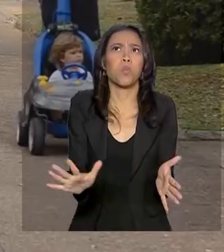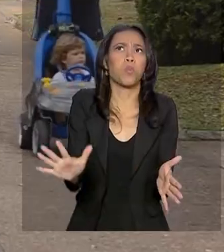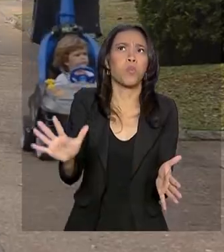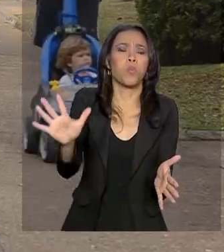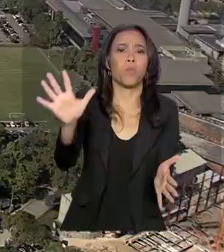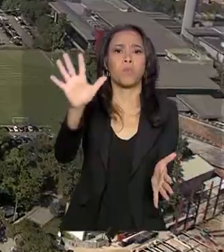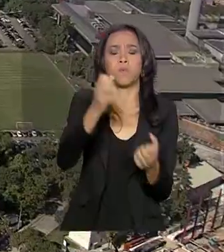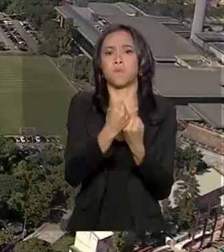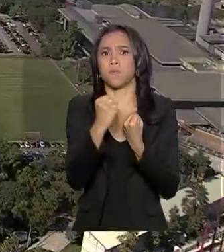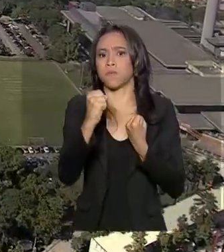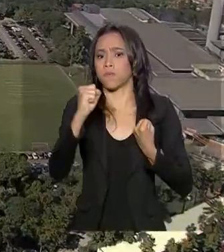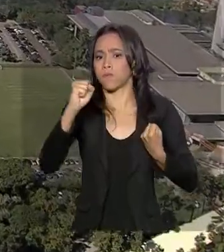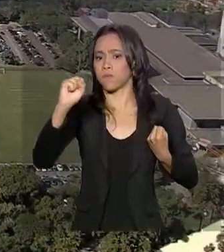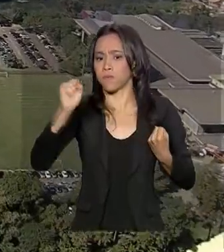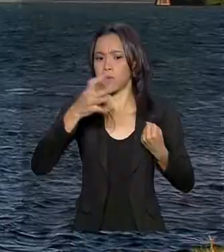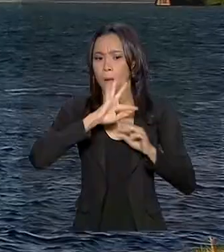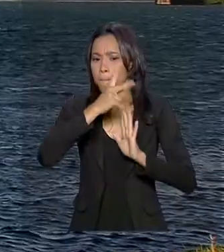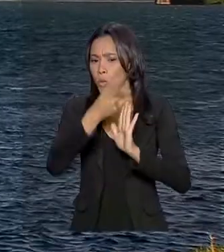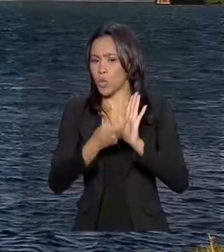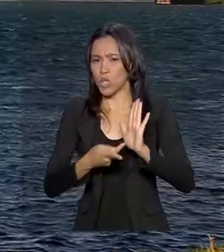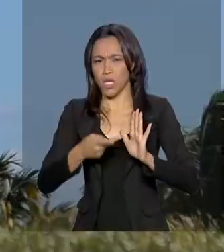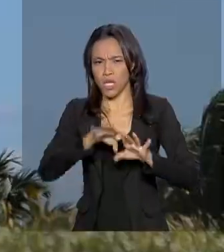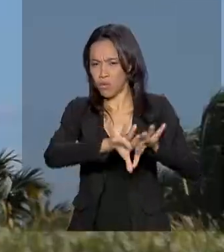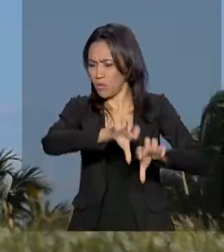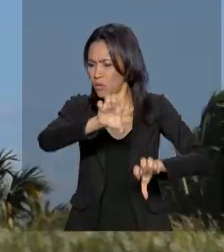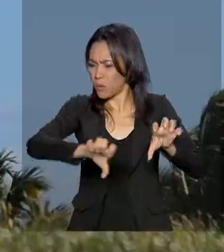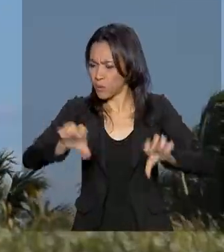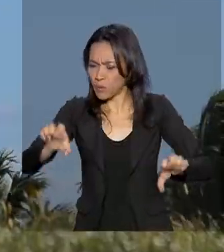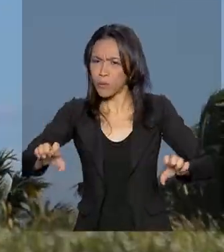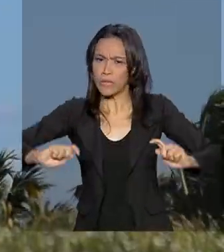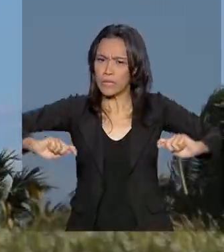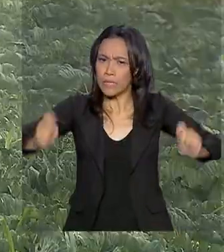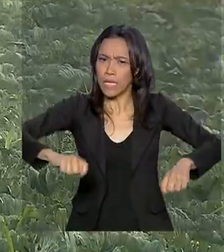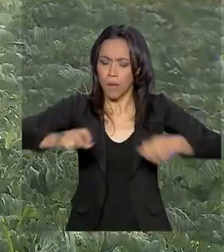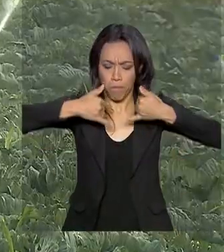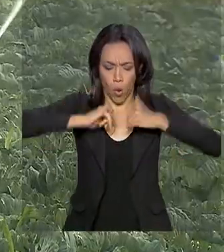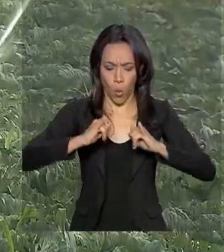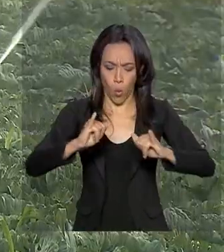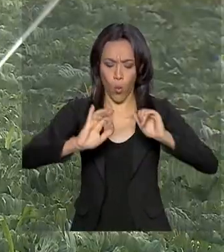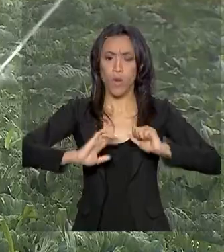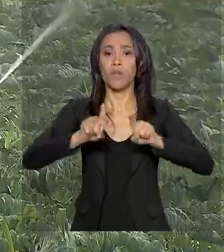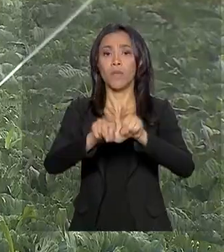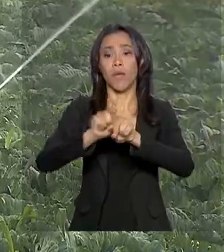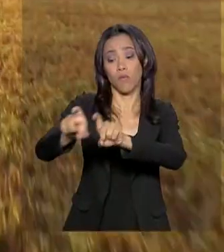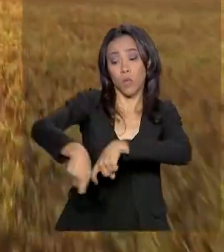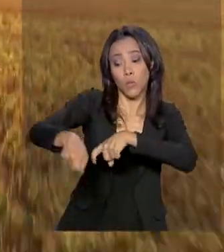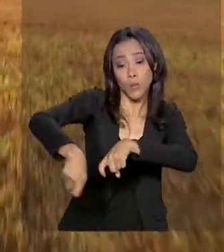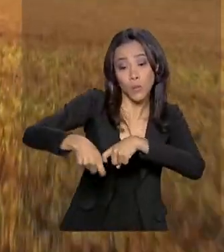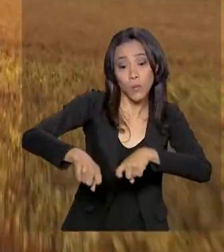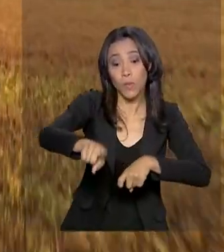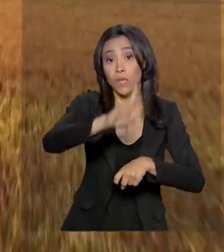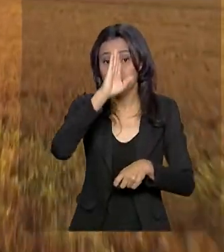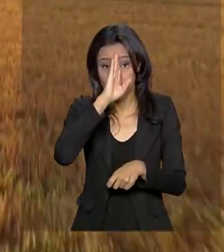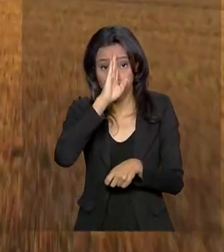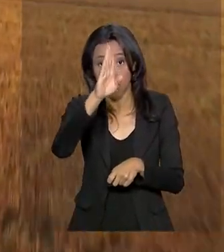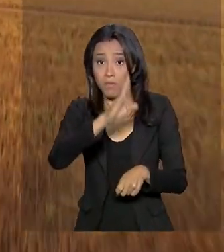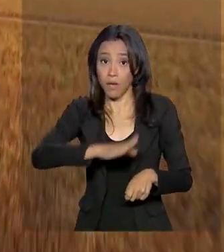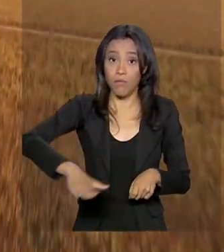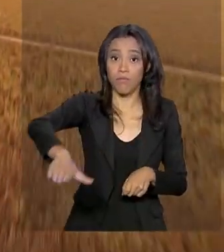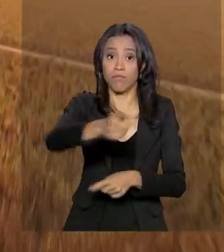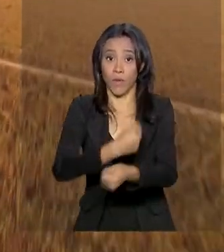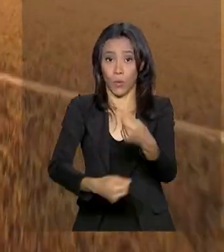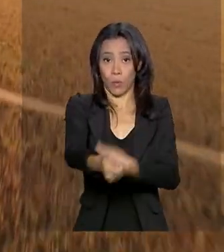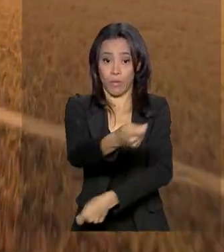enorme mercado interno, grandes projetos de infraestrutura, potencial energético e de agricultura, a principal economia da região